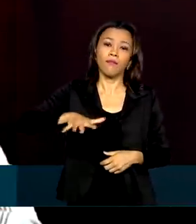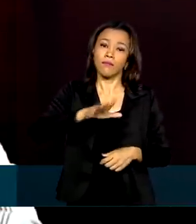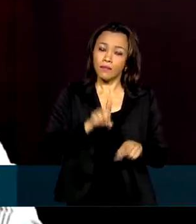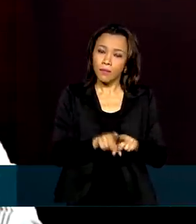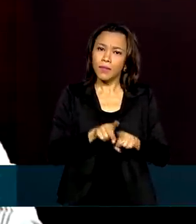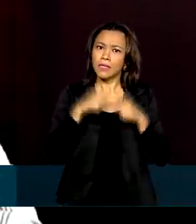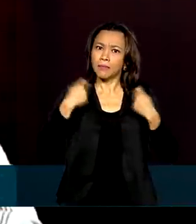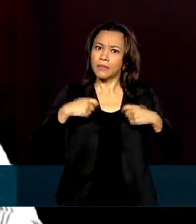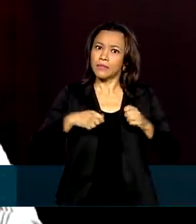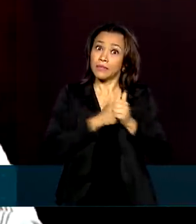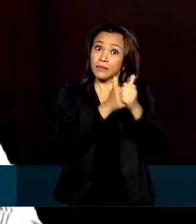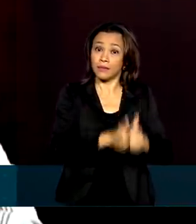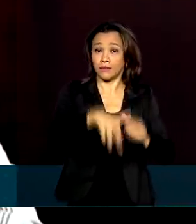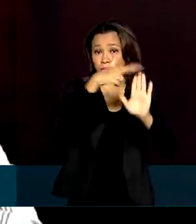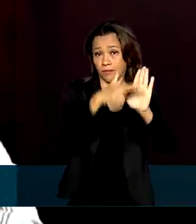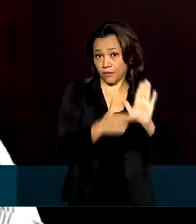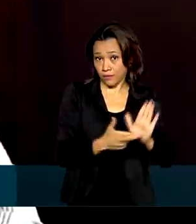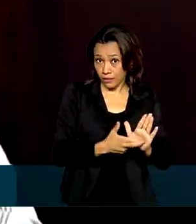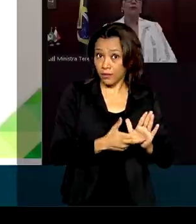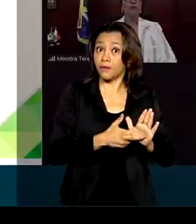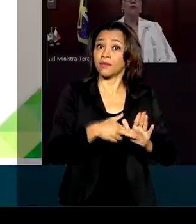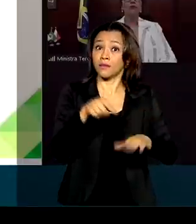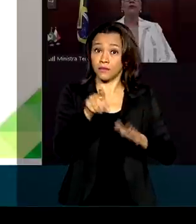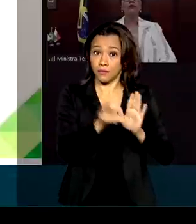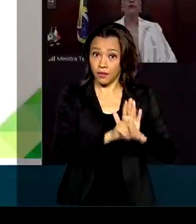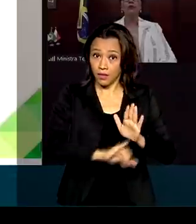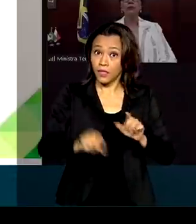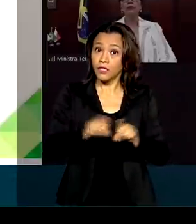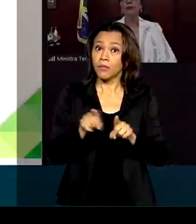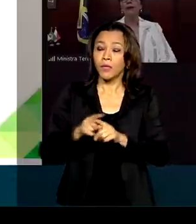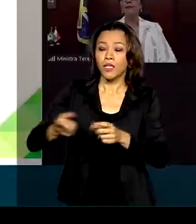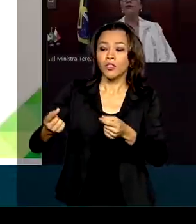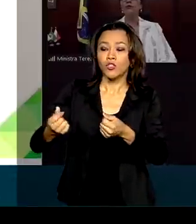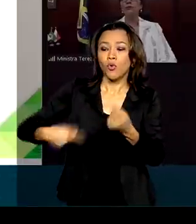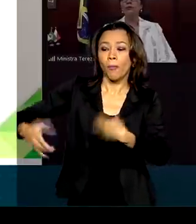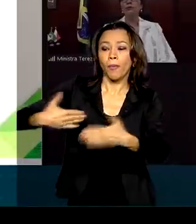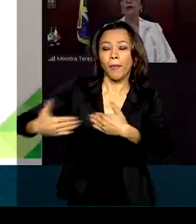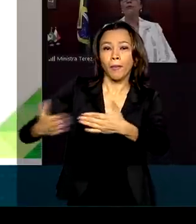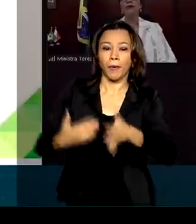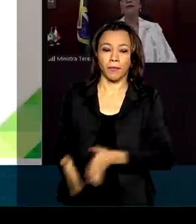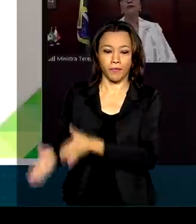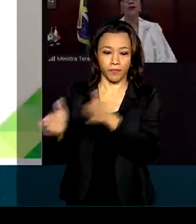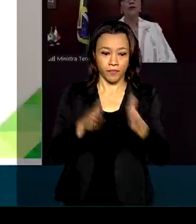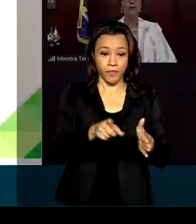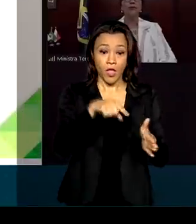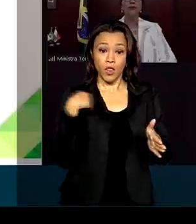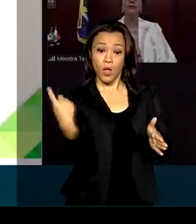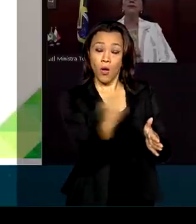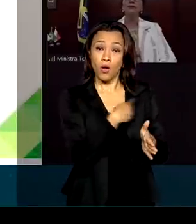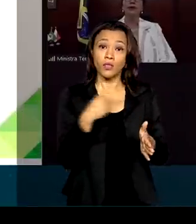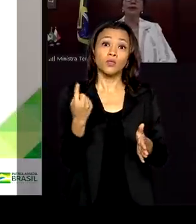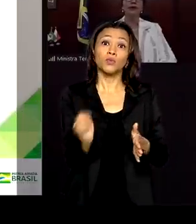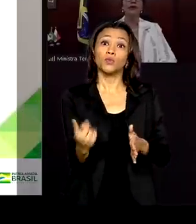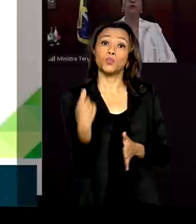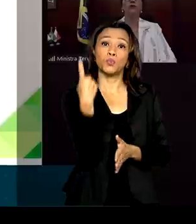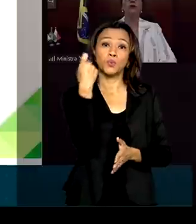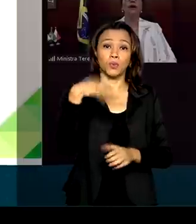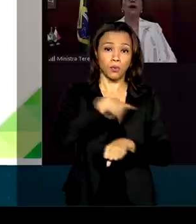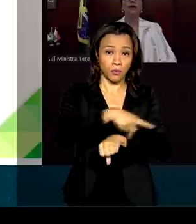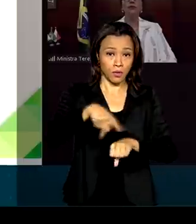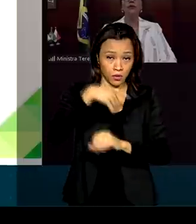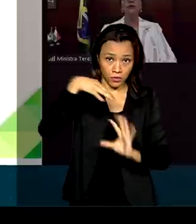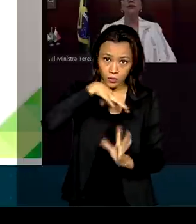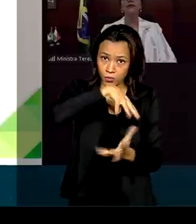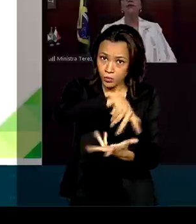atender exigências legais e do mercado. Somos um dos únicos países do mundo capazes de responder simultaneamente